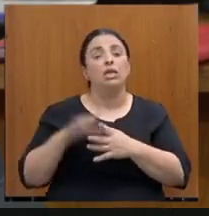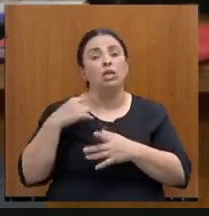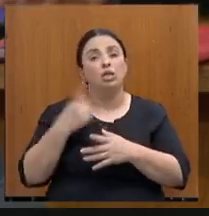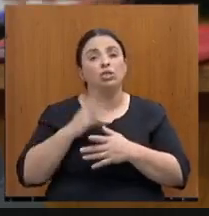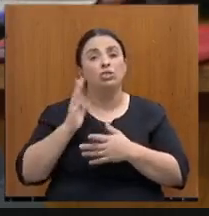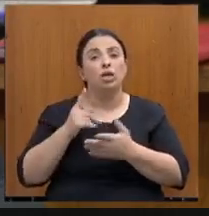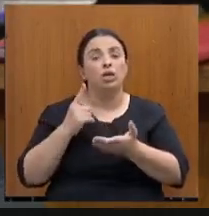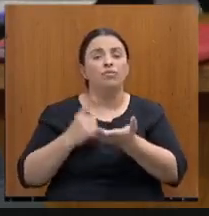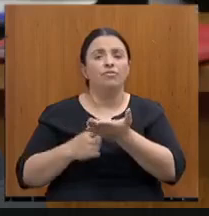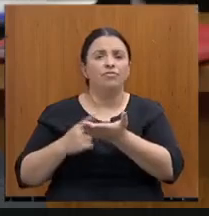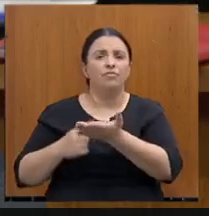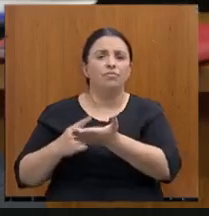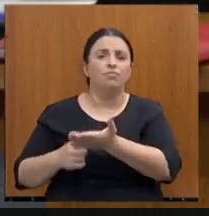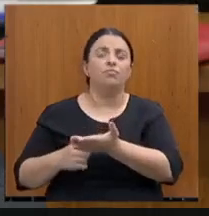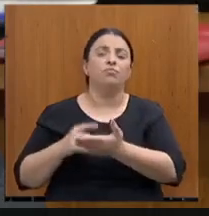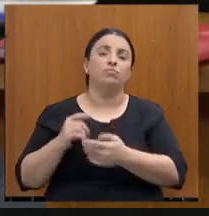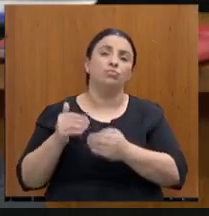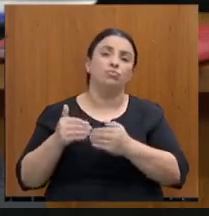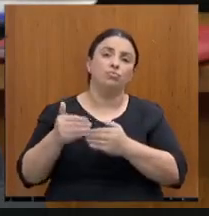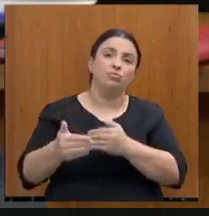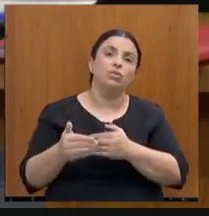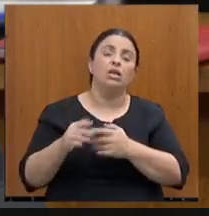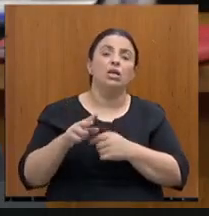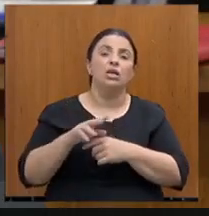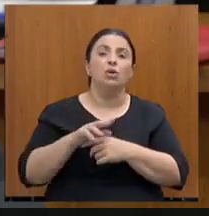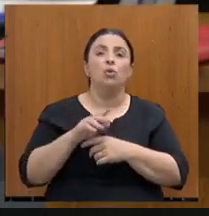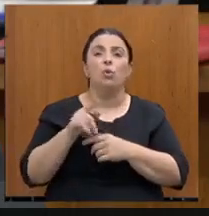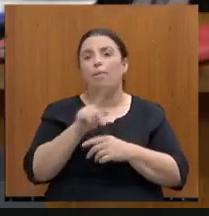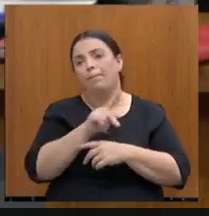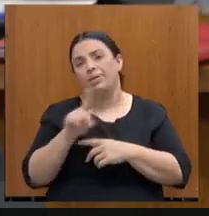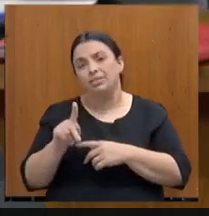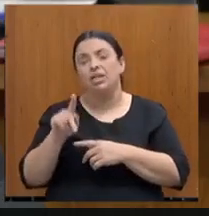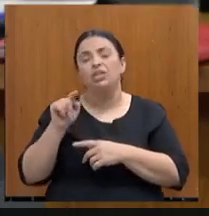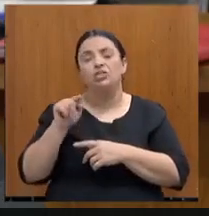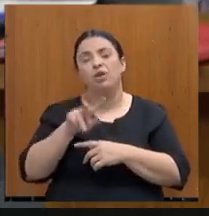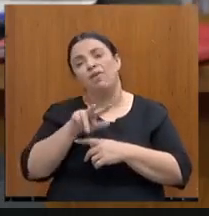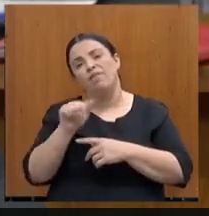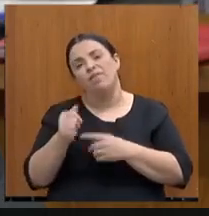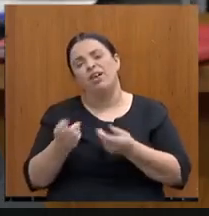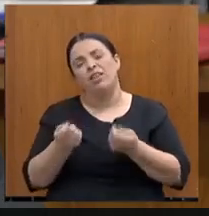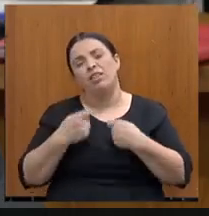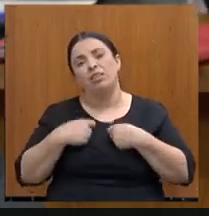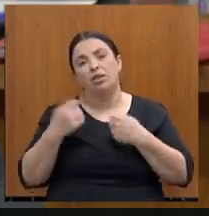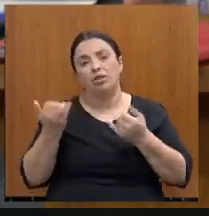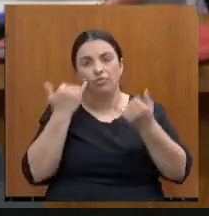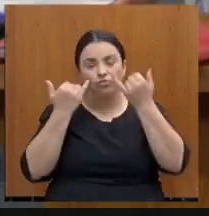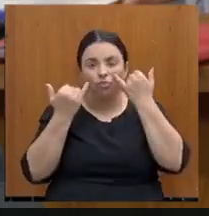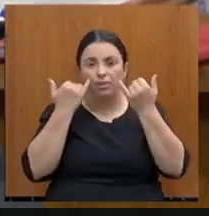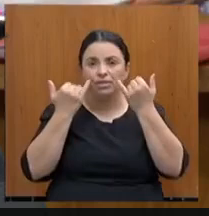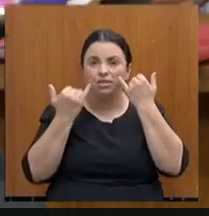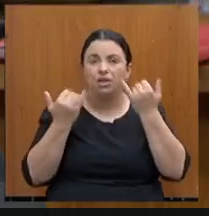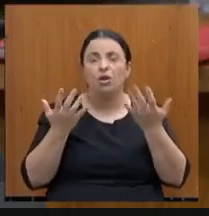provavelmente, nas próximas semanas, o presidente do TJ deve trazer essa informação de forma